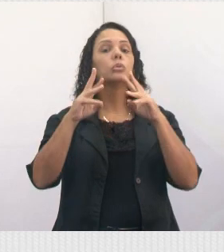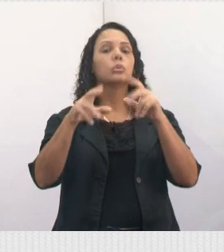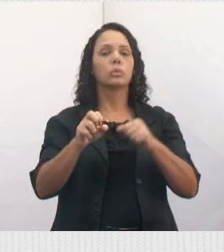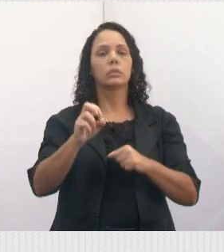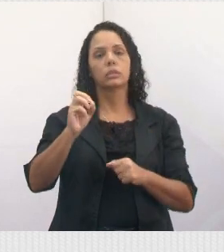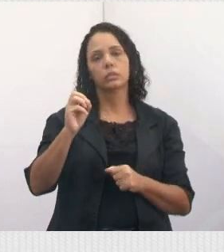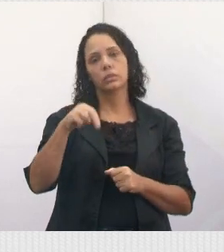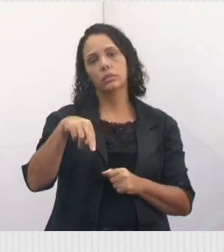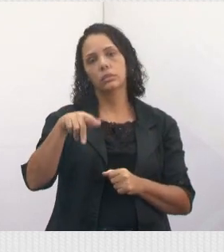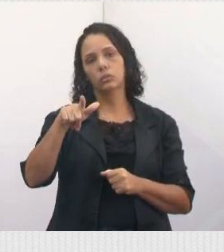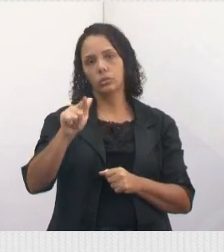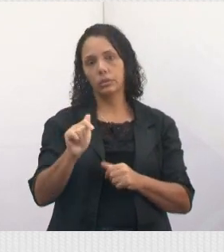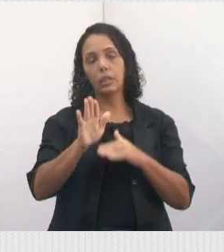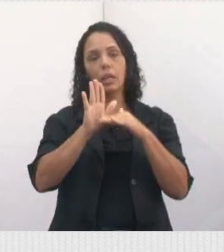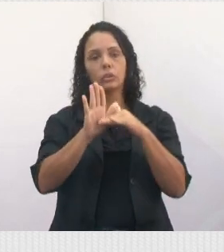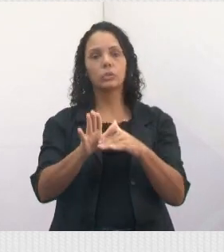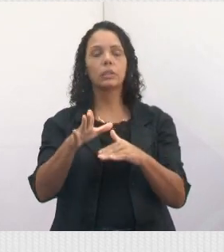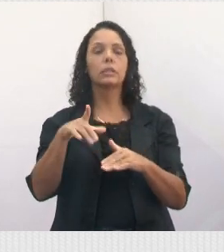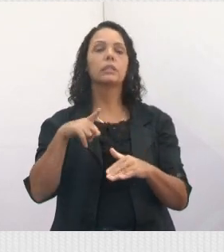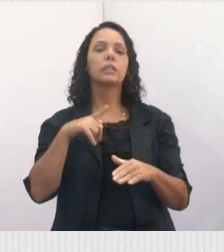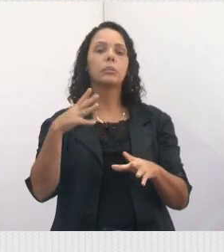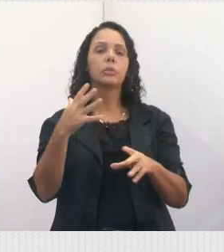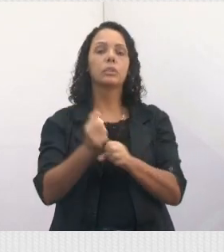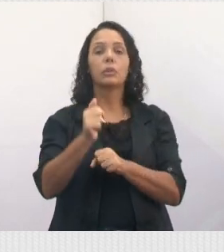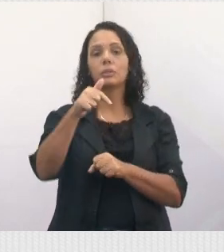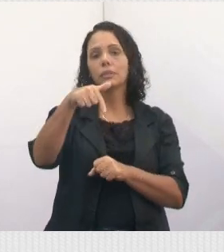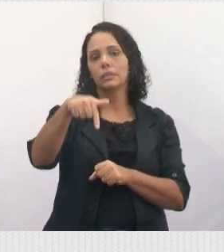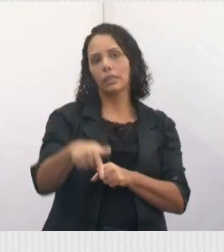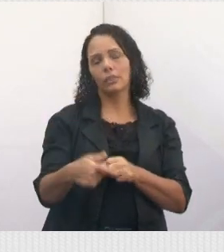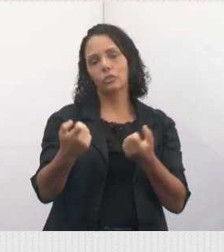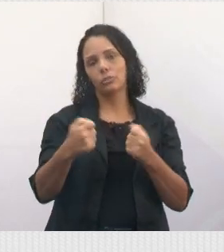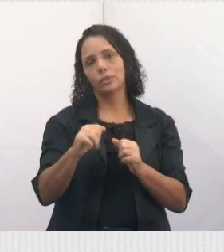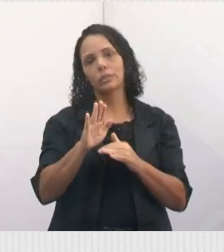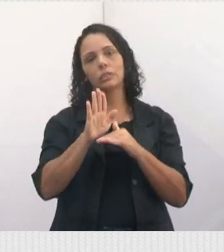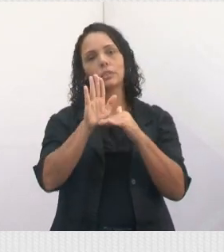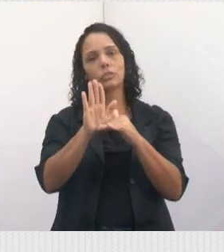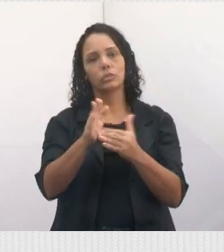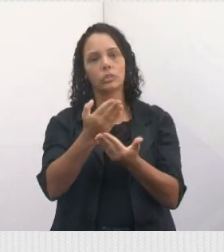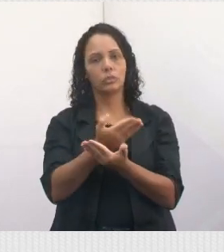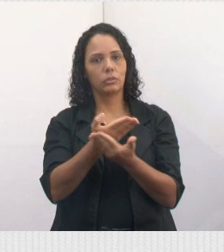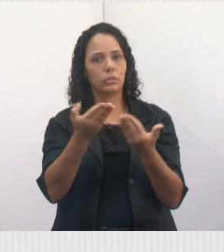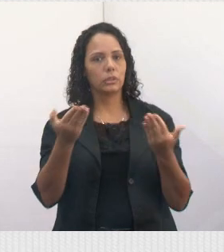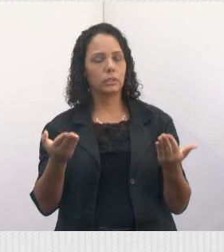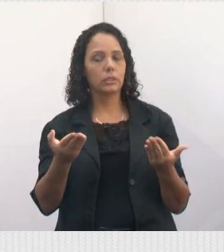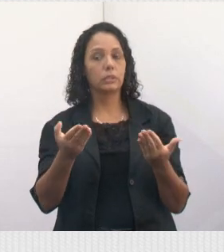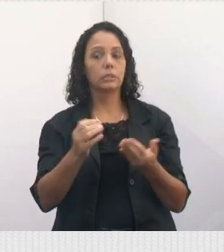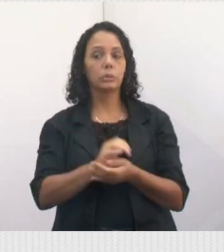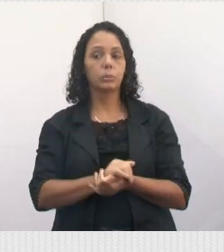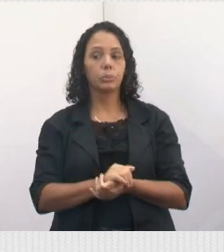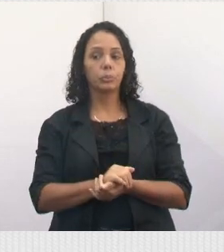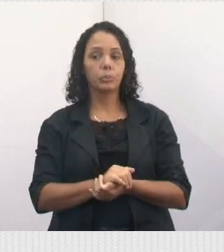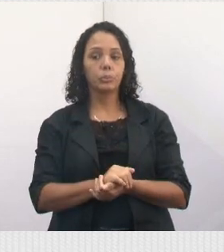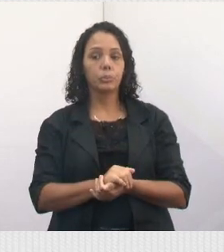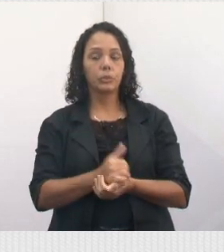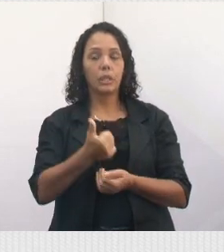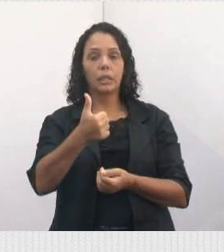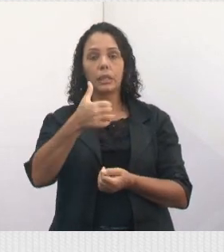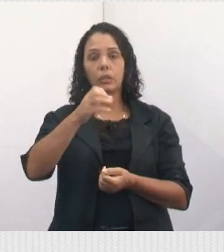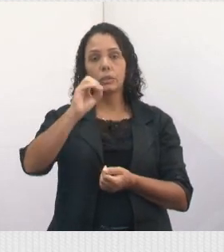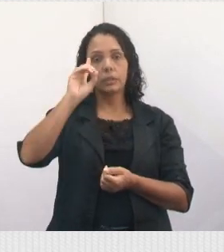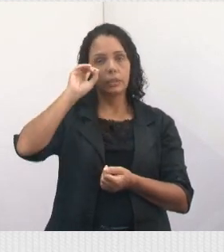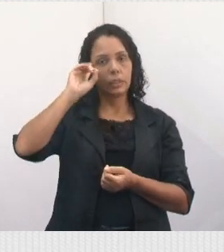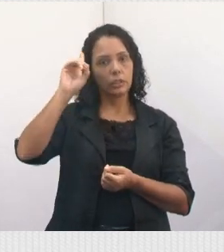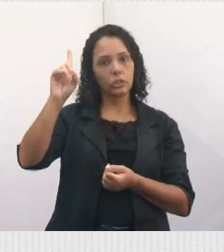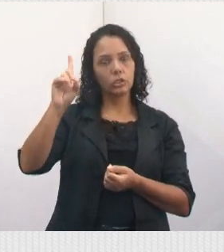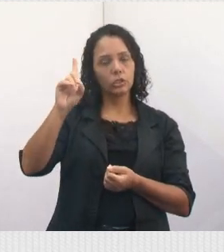as ONGs. Colabore. Nós temos sete ONGs de proteção aqui, que precisam muito da colaboração de vocês, tá bom? Então, aí, em dez dias,